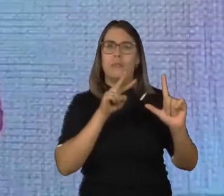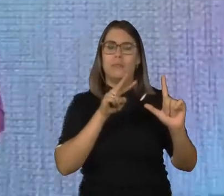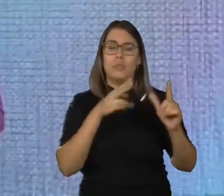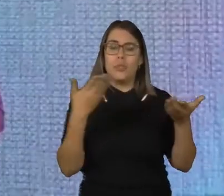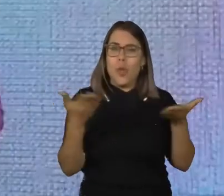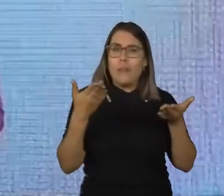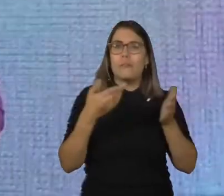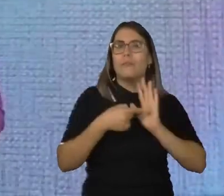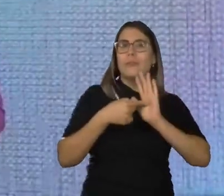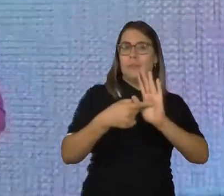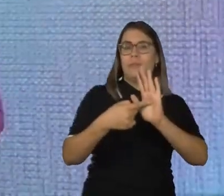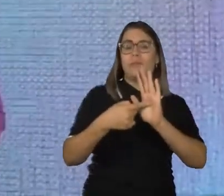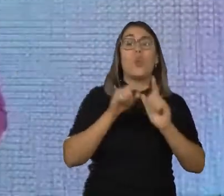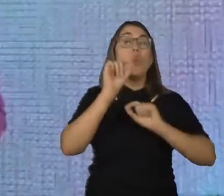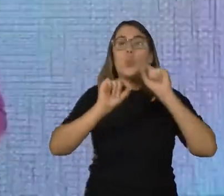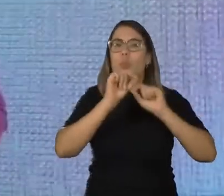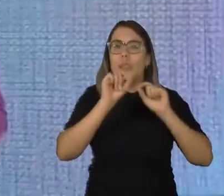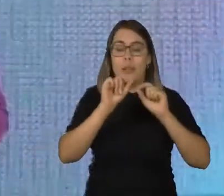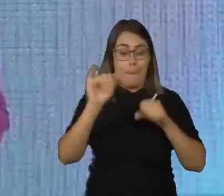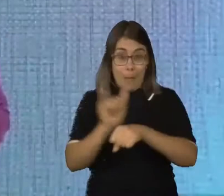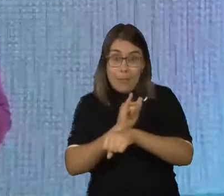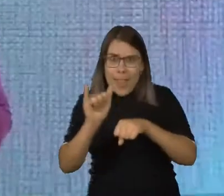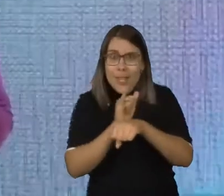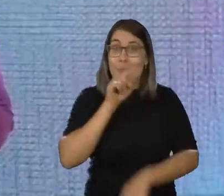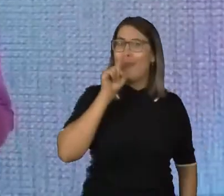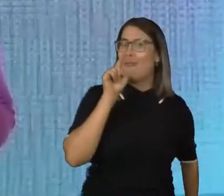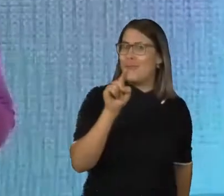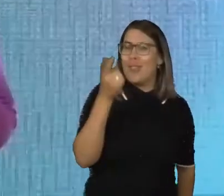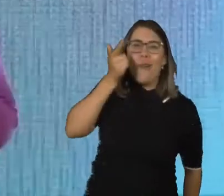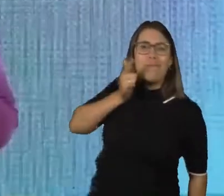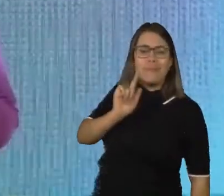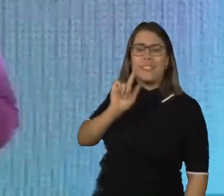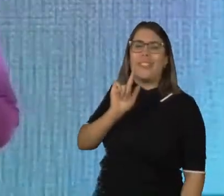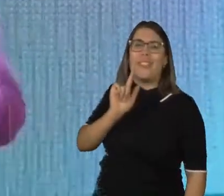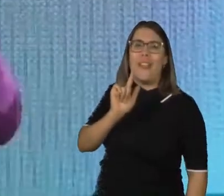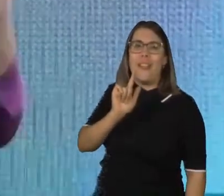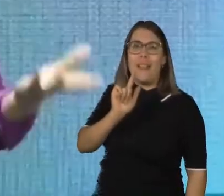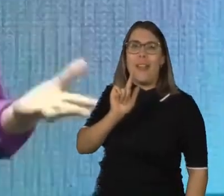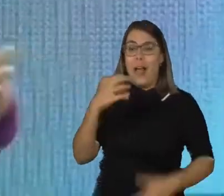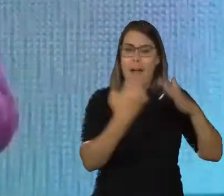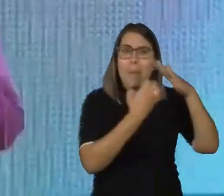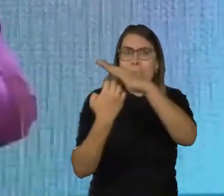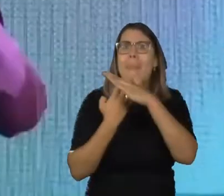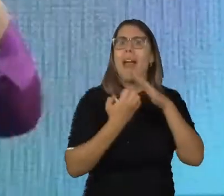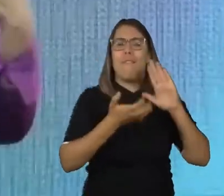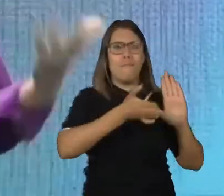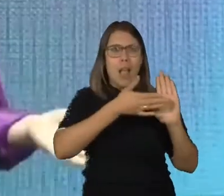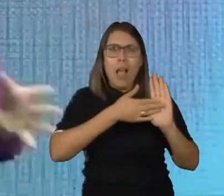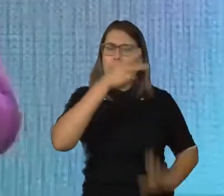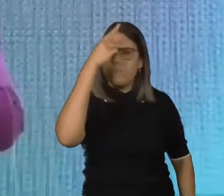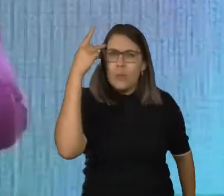vamos apresentar para você uma técnica que vem impactando as empresas, a vida das